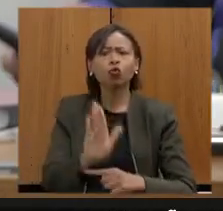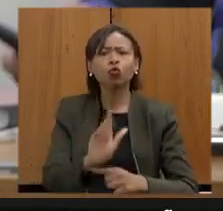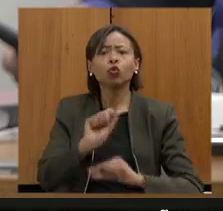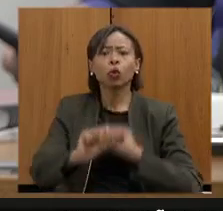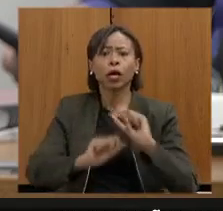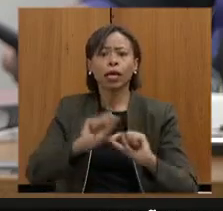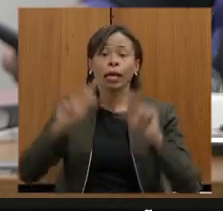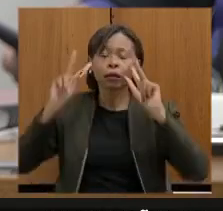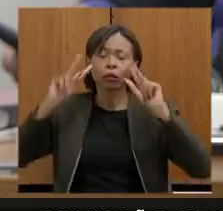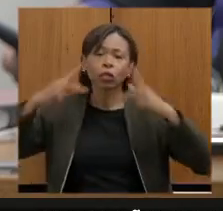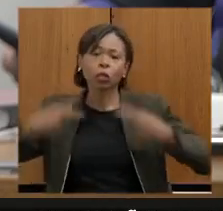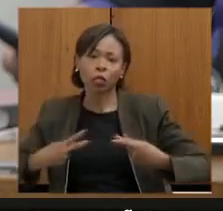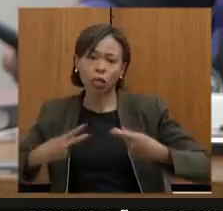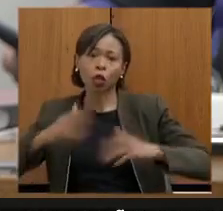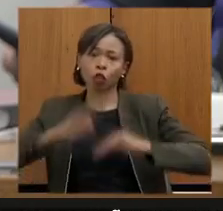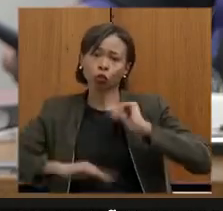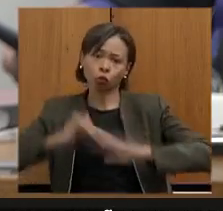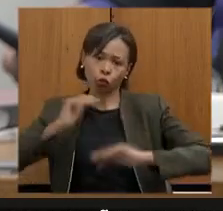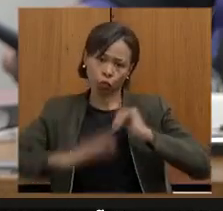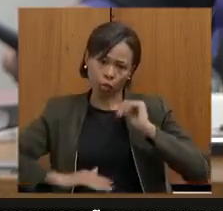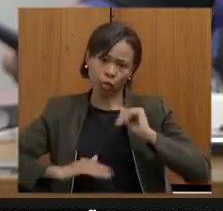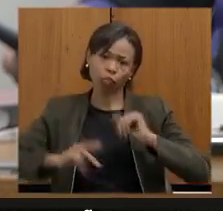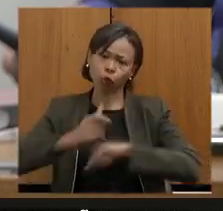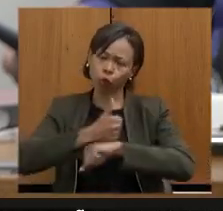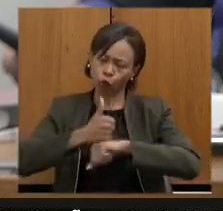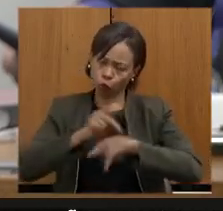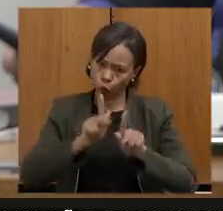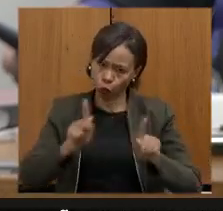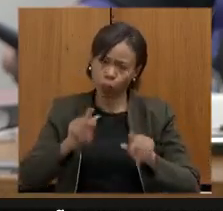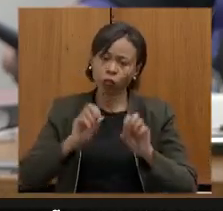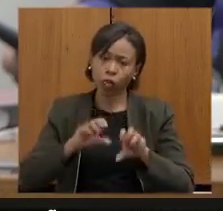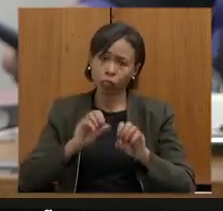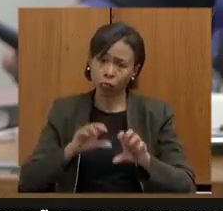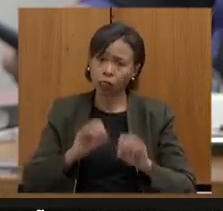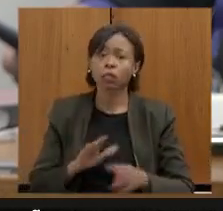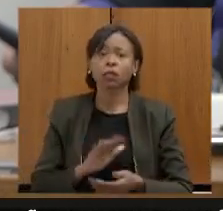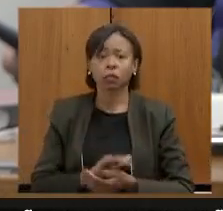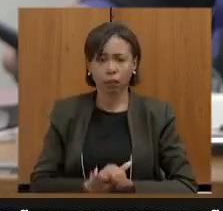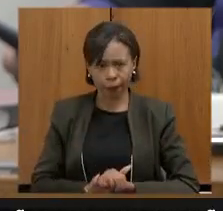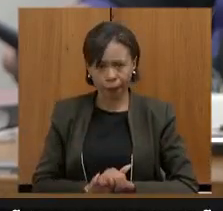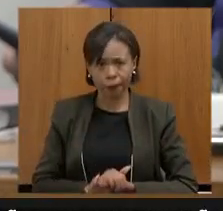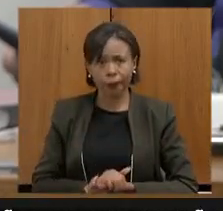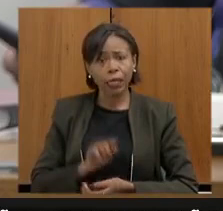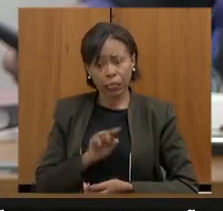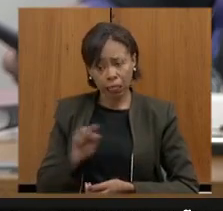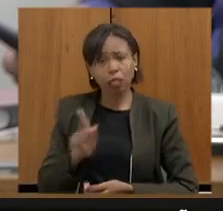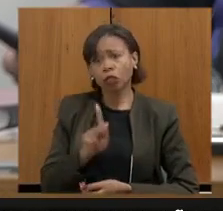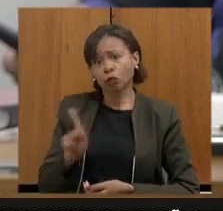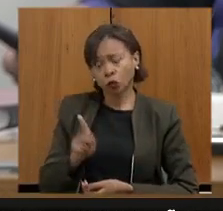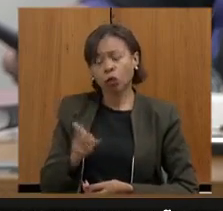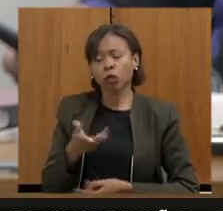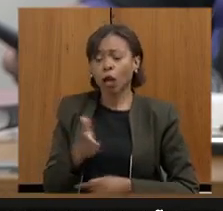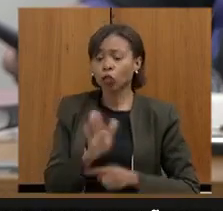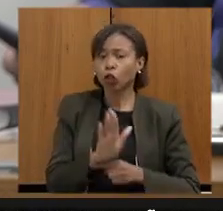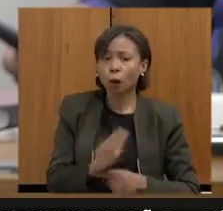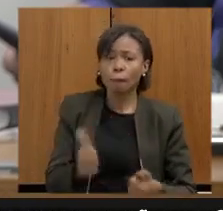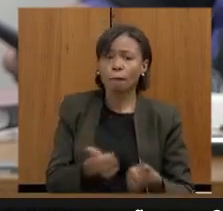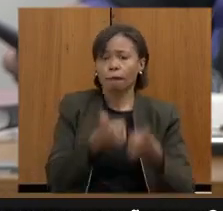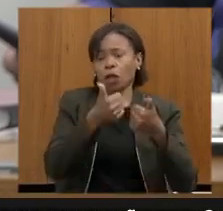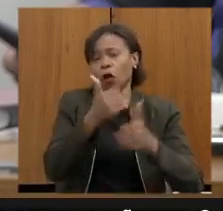profissionais da educação que entregam para os nossos estudantes e para os nossos alunos cada vez mais essa melhoria da aprendizagem e da qualidade.